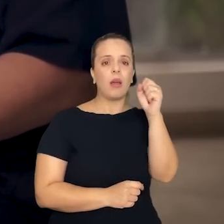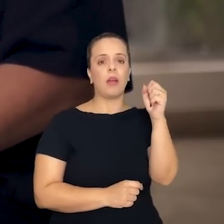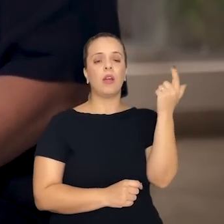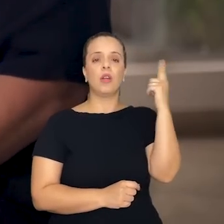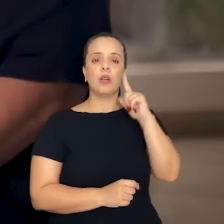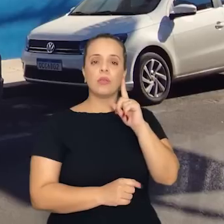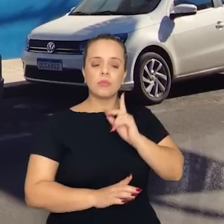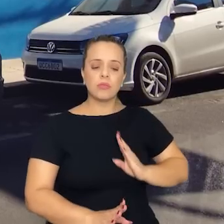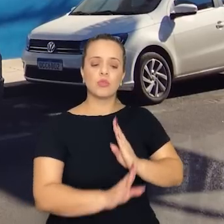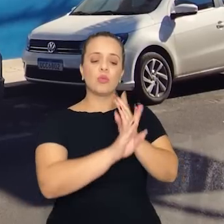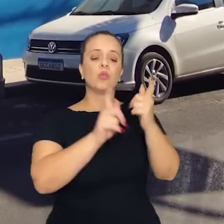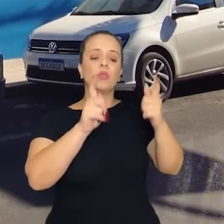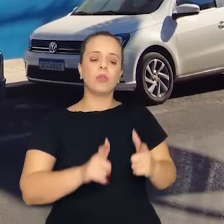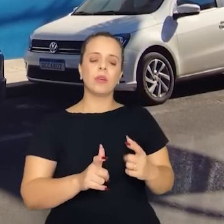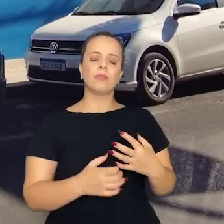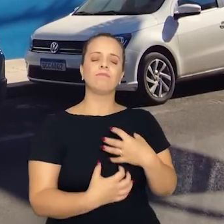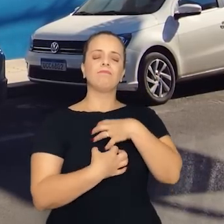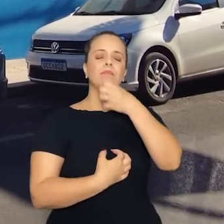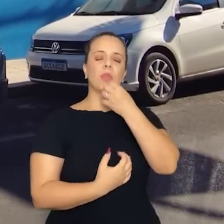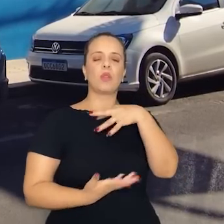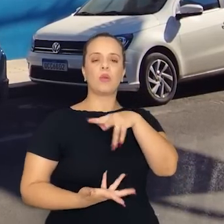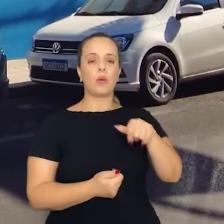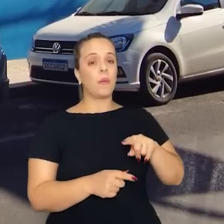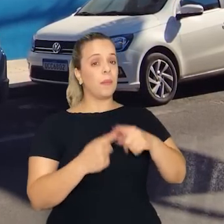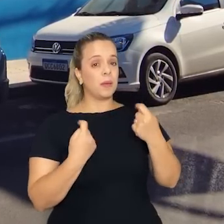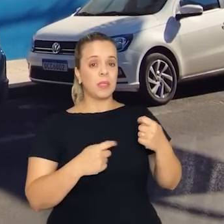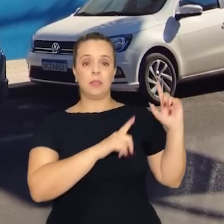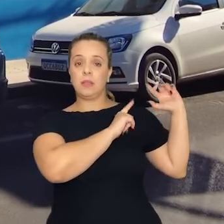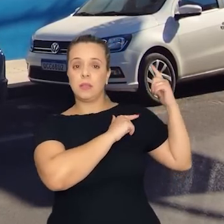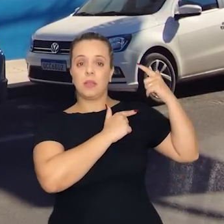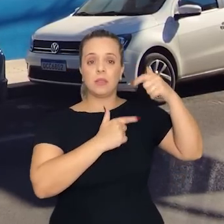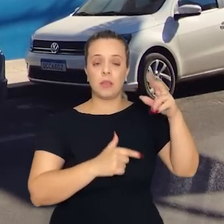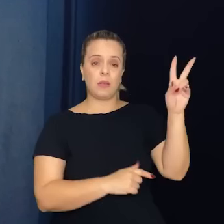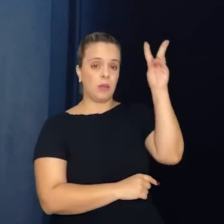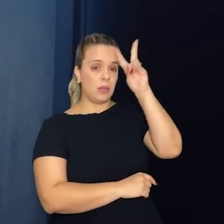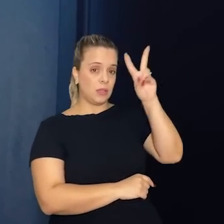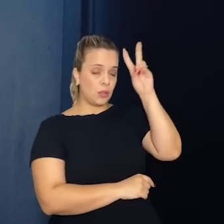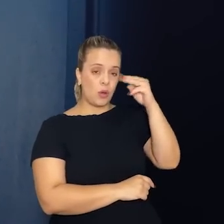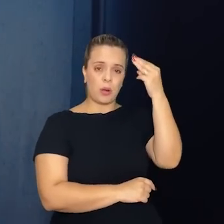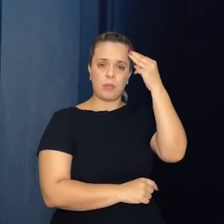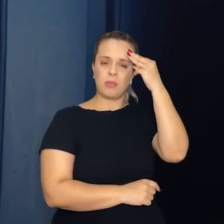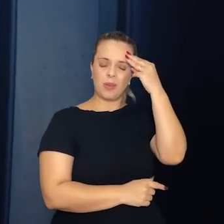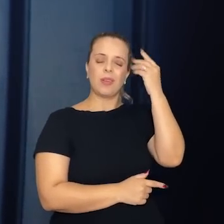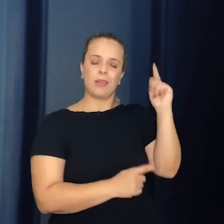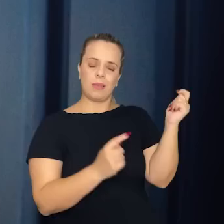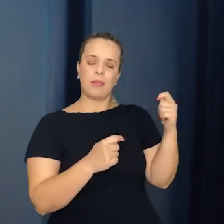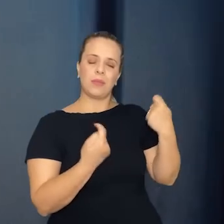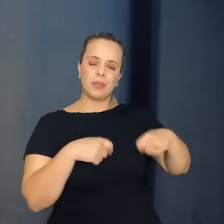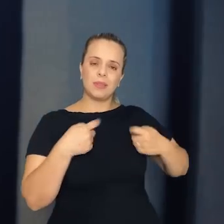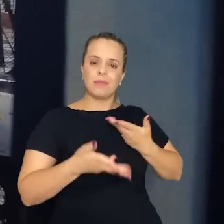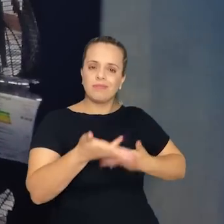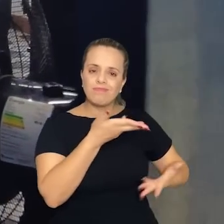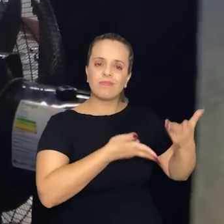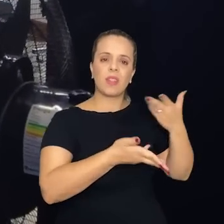elas no mundo, mas a partir da relação com a tradição, com a história, com a memória social, e nesse processo de